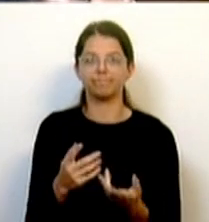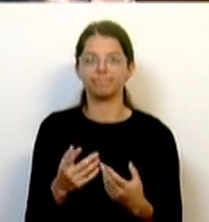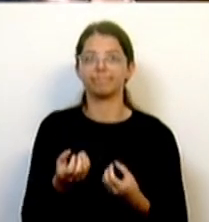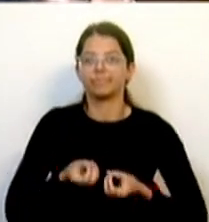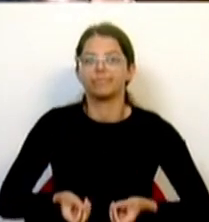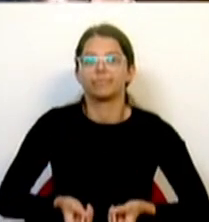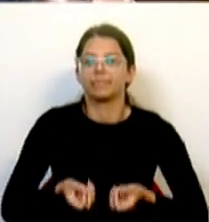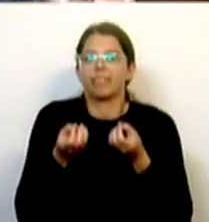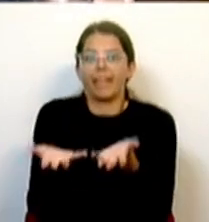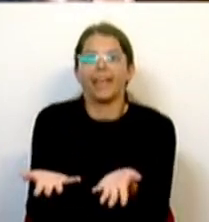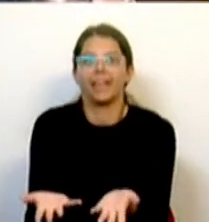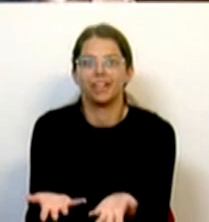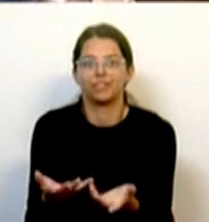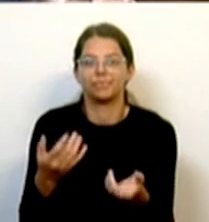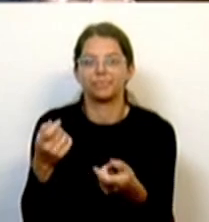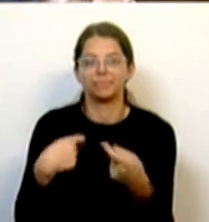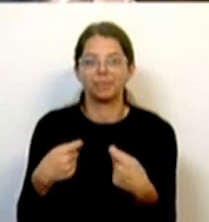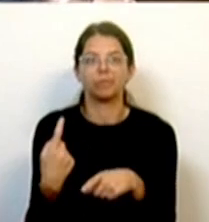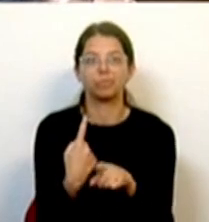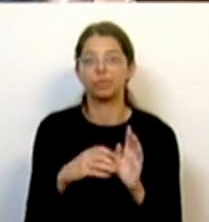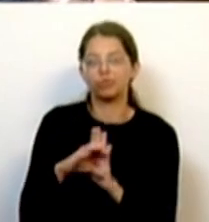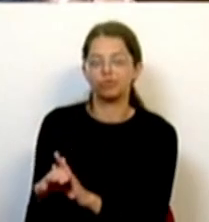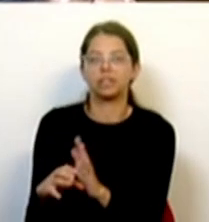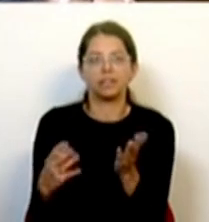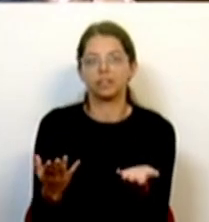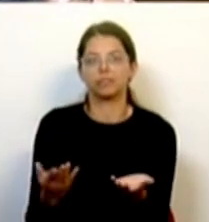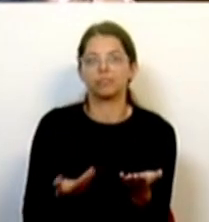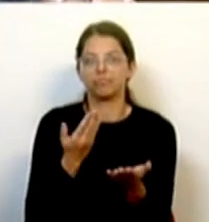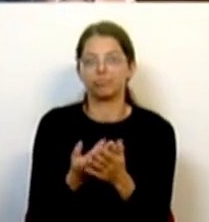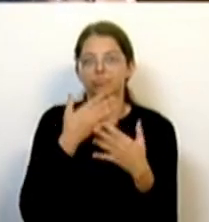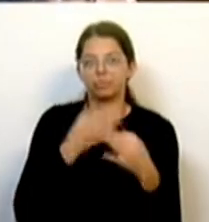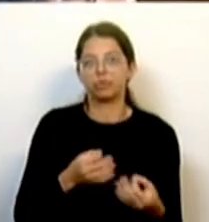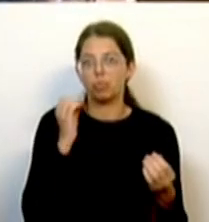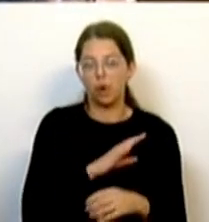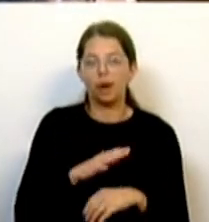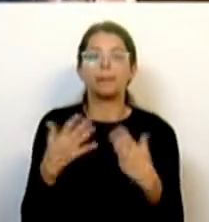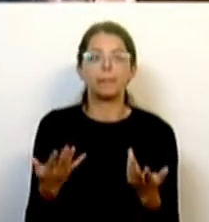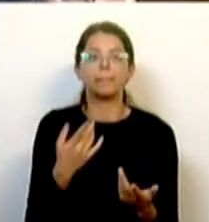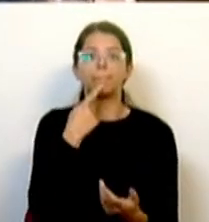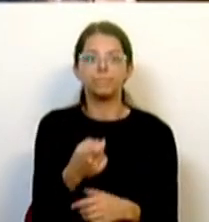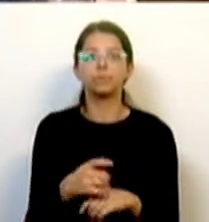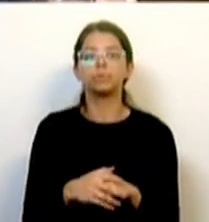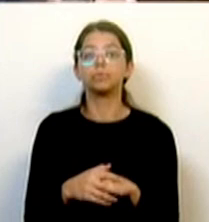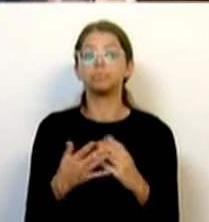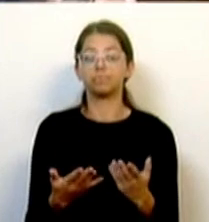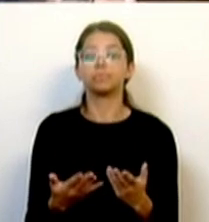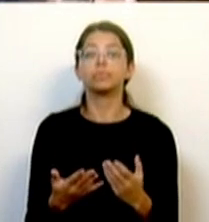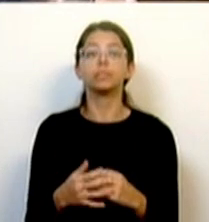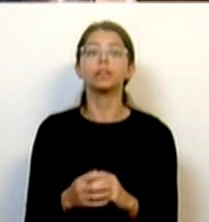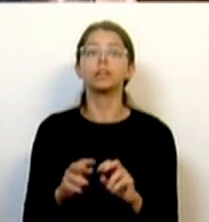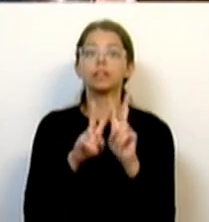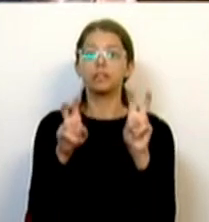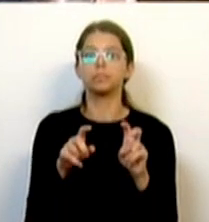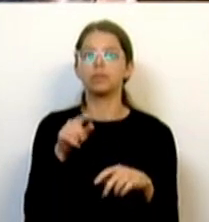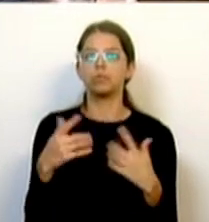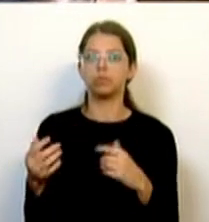-nos ao mercado e do Chega sabemos também que não vem nenhuma proposta séria. Portanto, aquilo que lhe pergunto é se nestes temas que merecem um